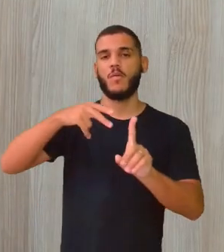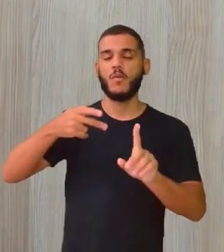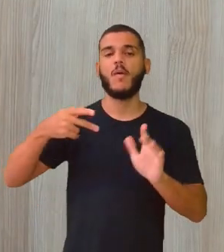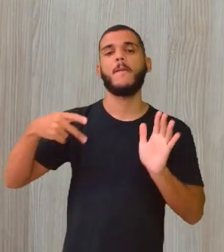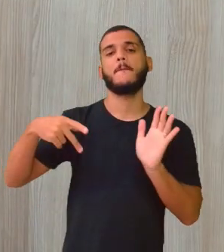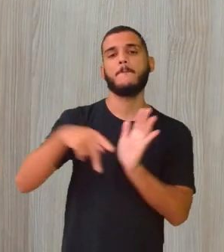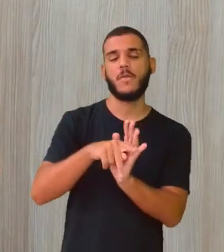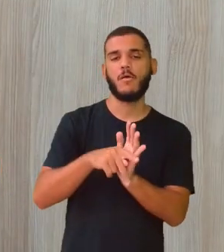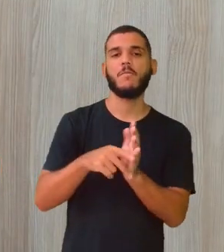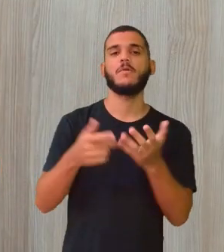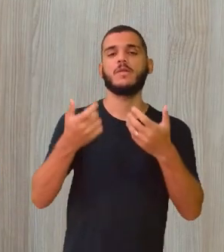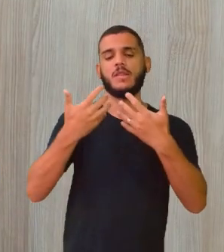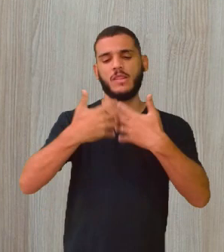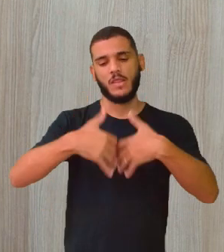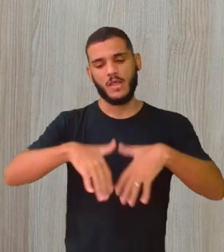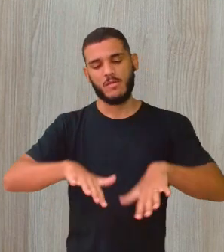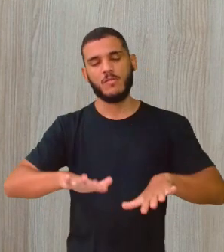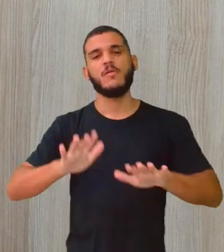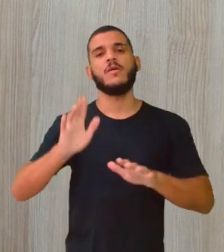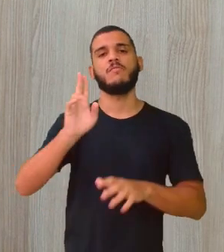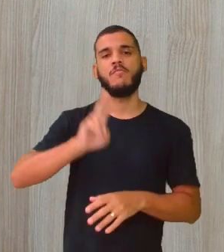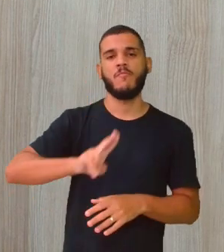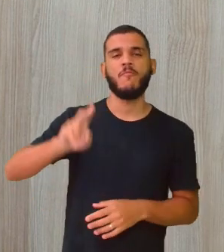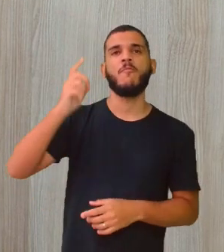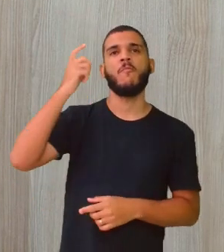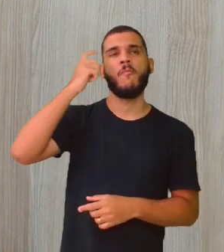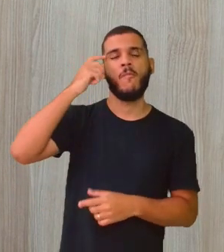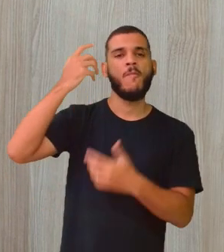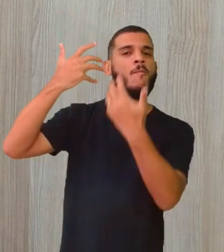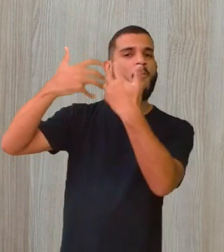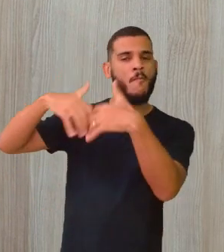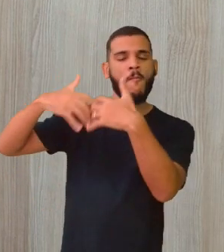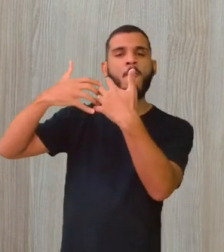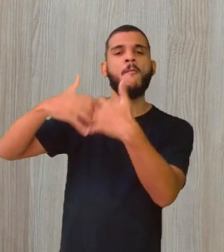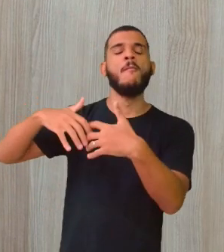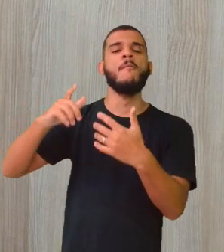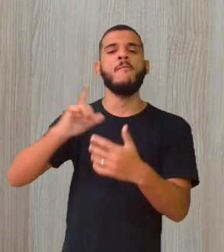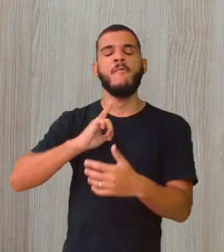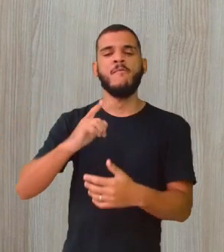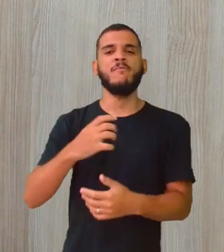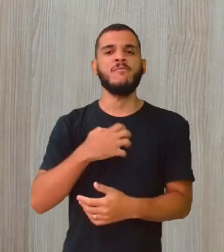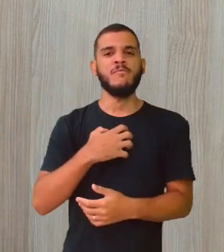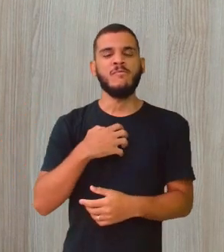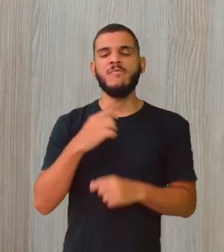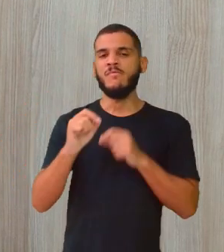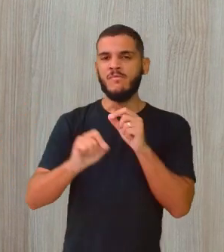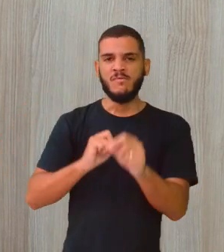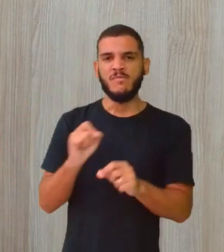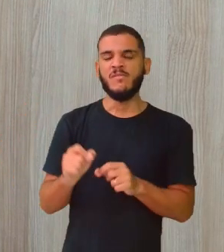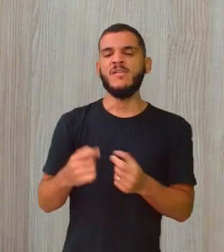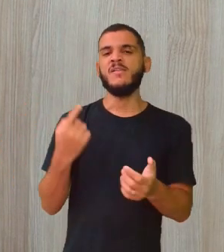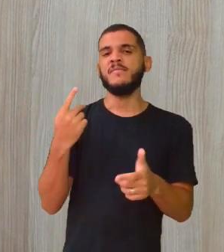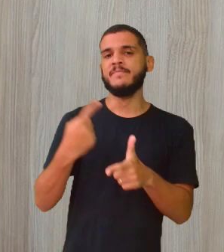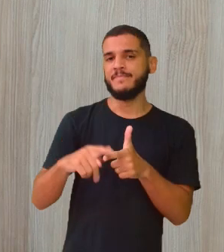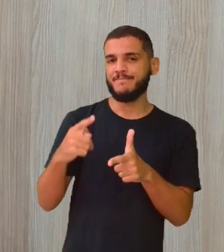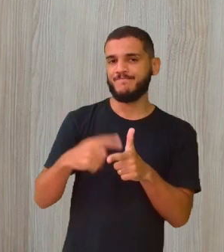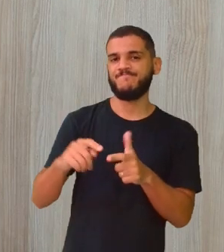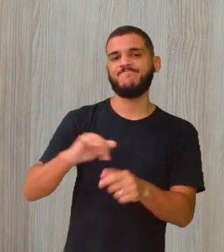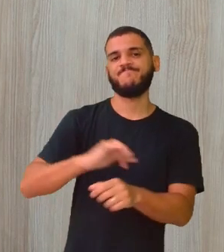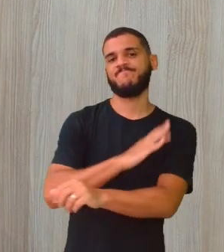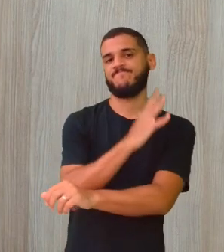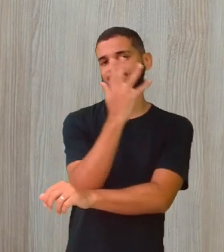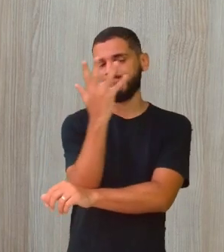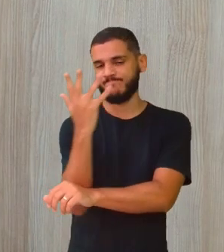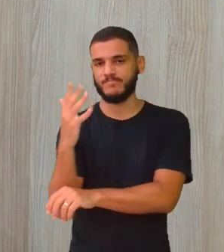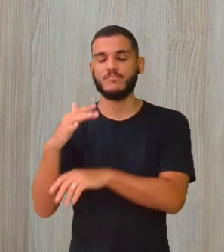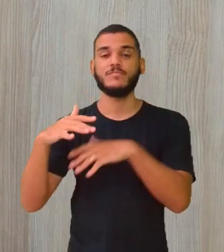forma racional, né? Responsável, a gente vai chegar numa crise. A gente já está numa crise ambiental, Exato. Para falar a